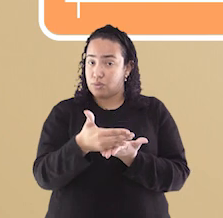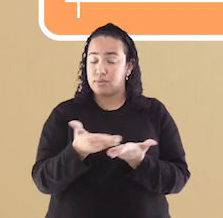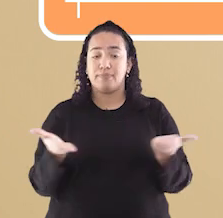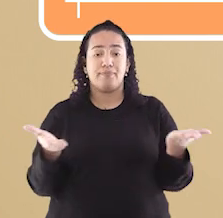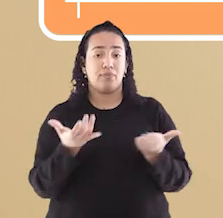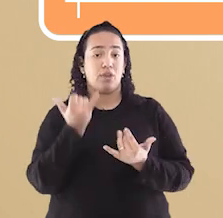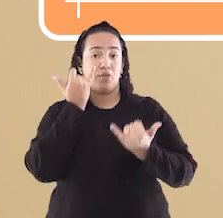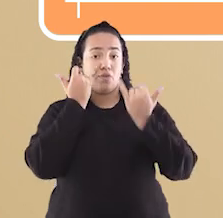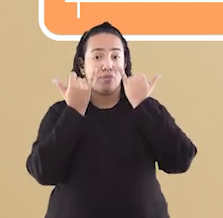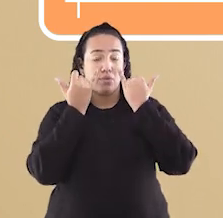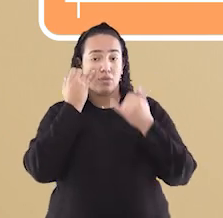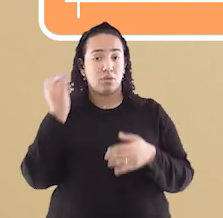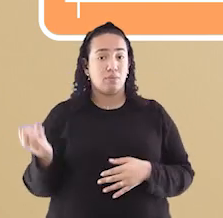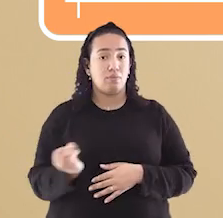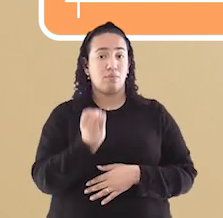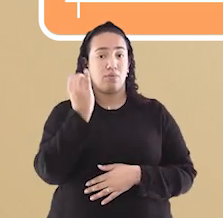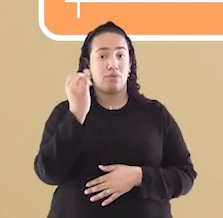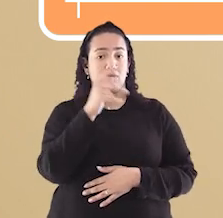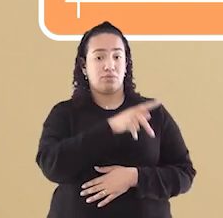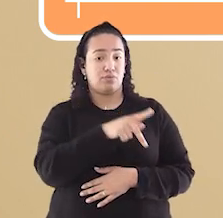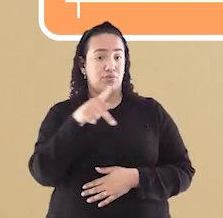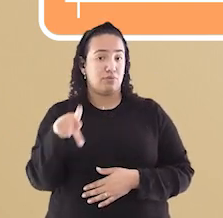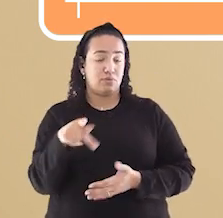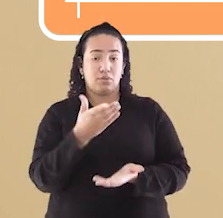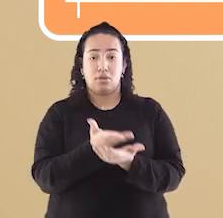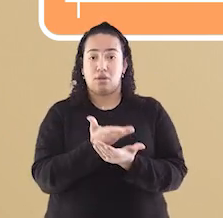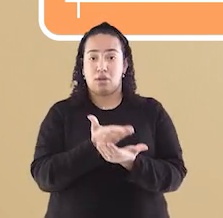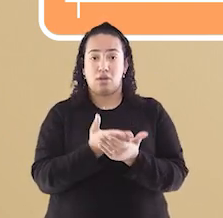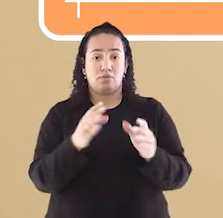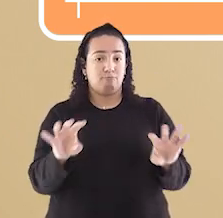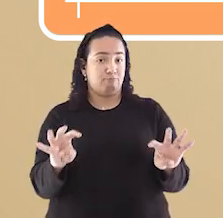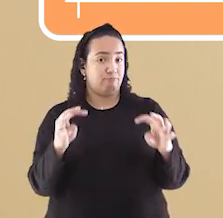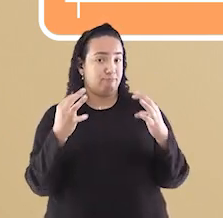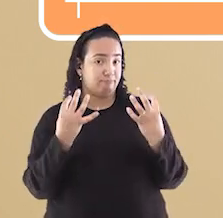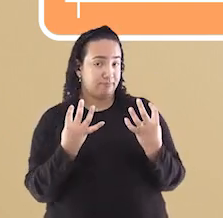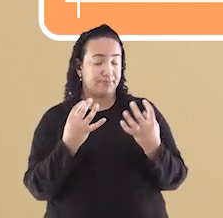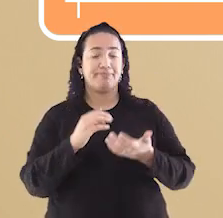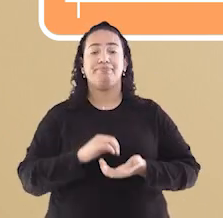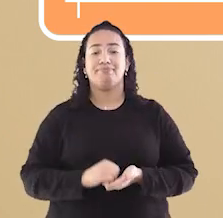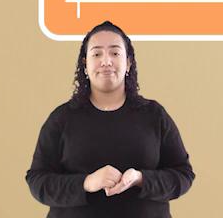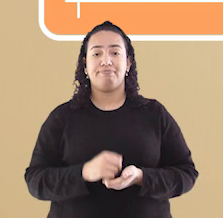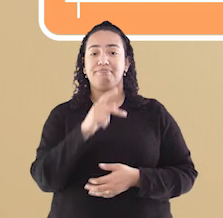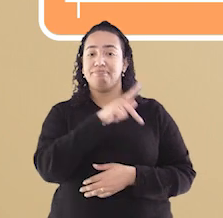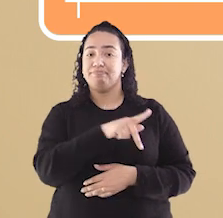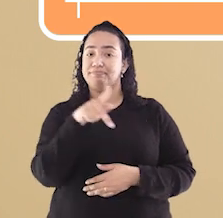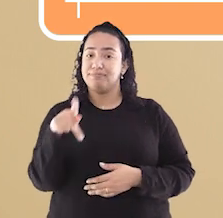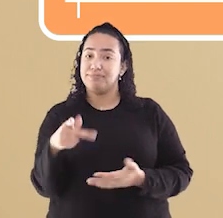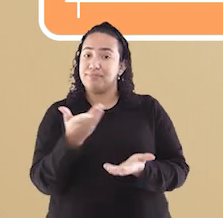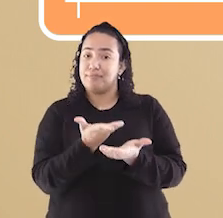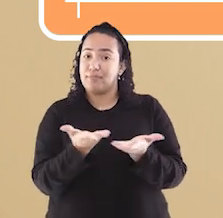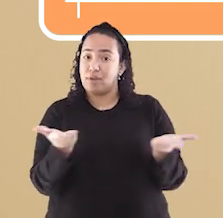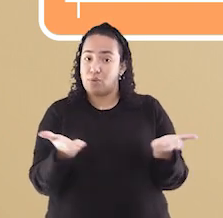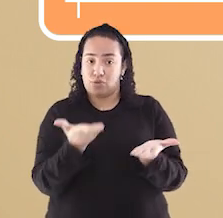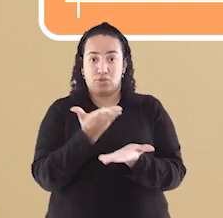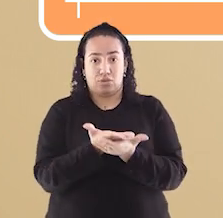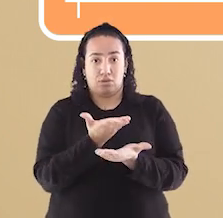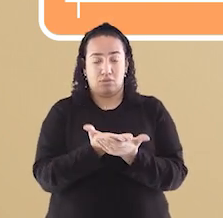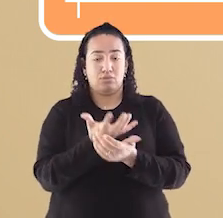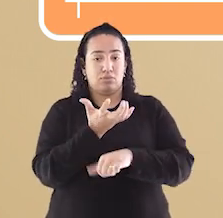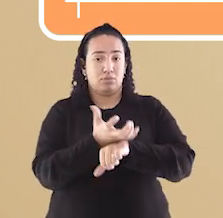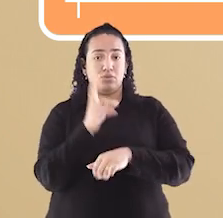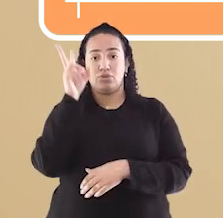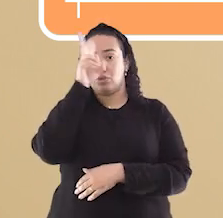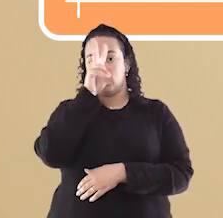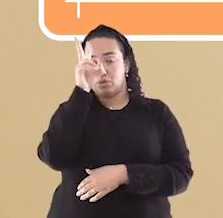algumas informações para os professores que estiverem nos acompanhando. Professores, essa é uma aula de história para o